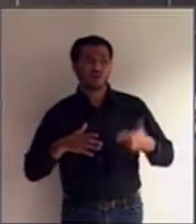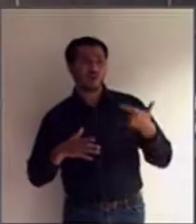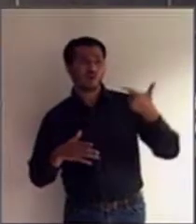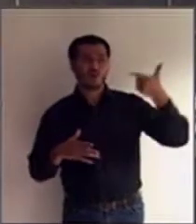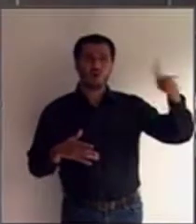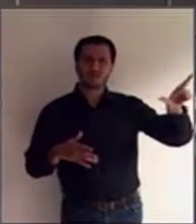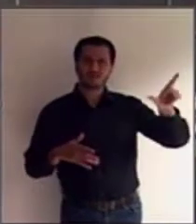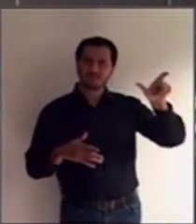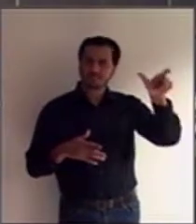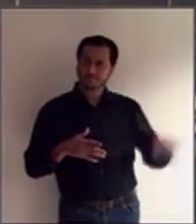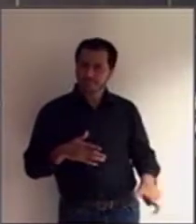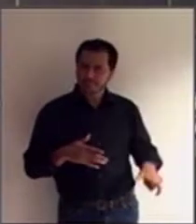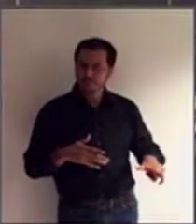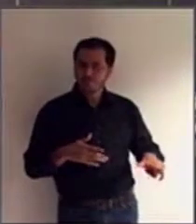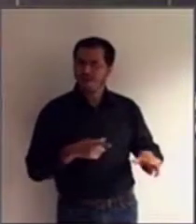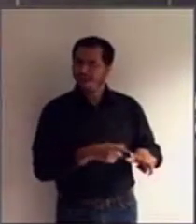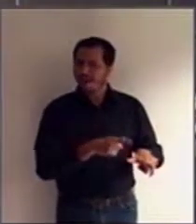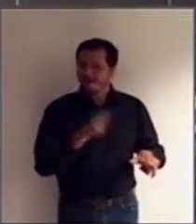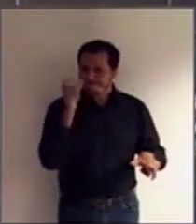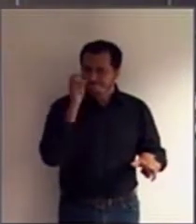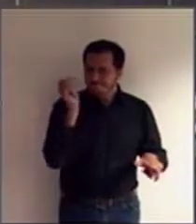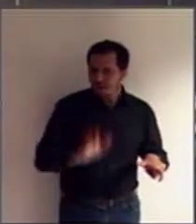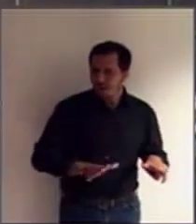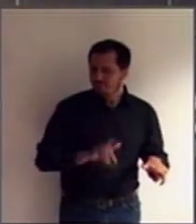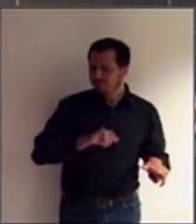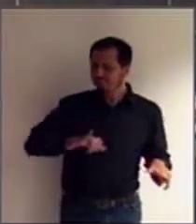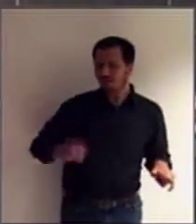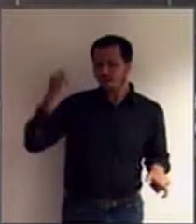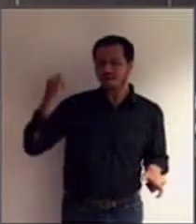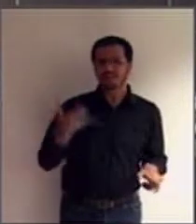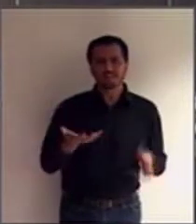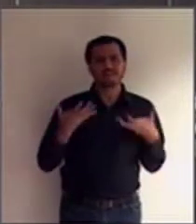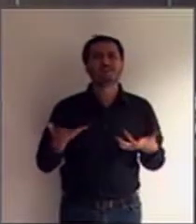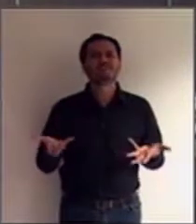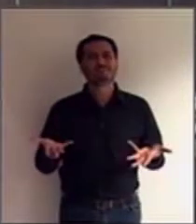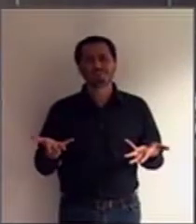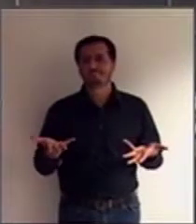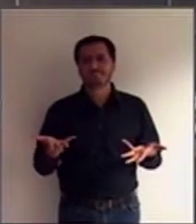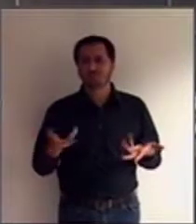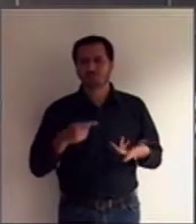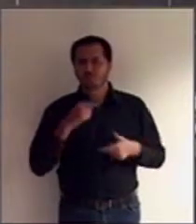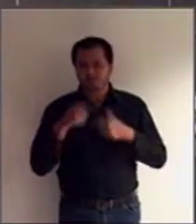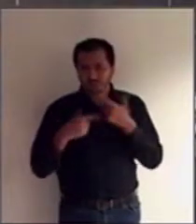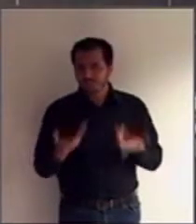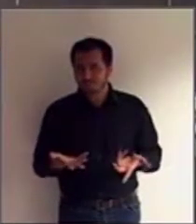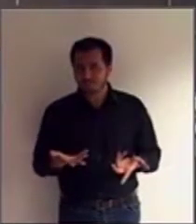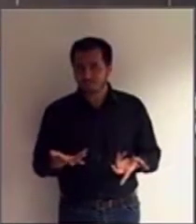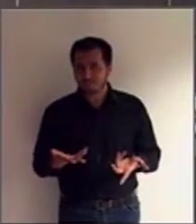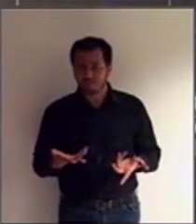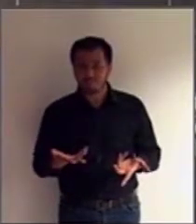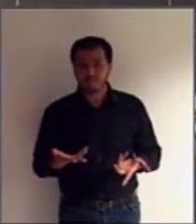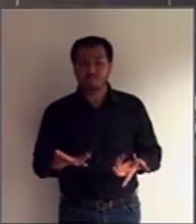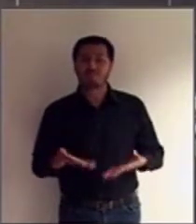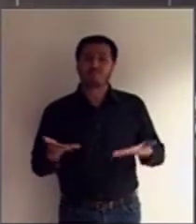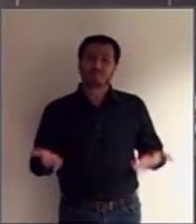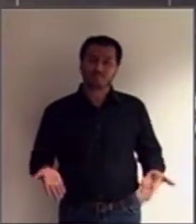oportunistas e não têm uma verificação da